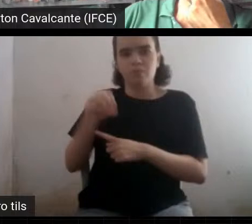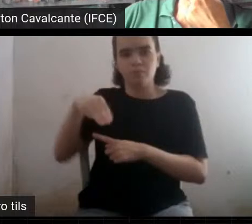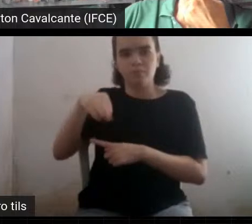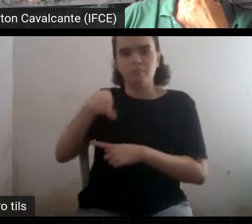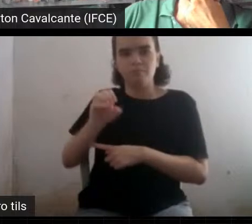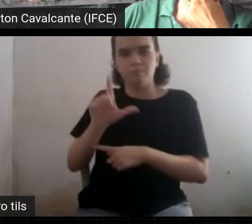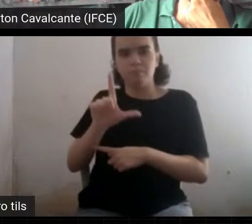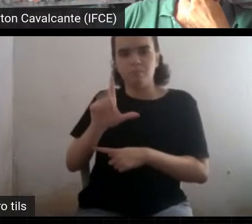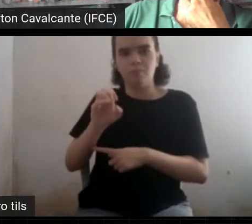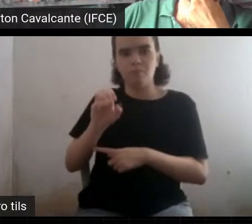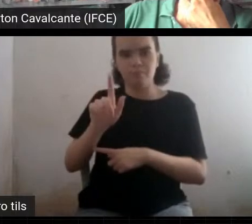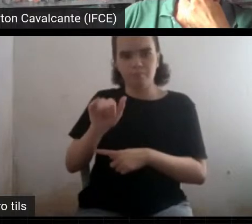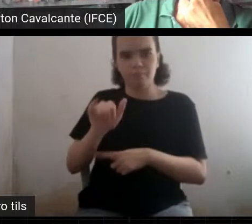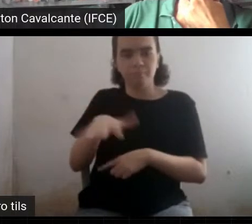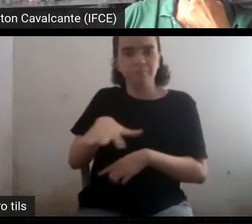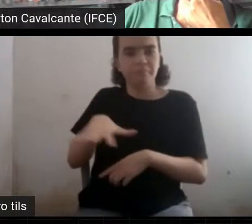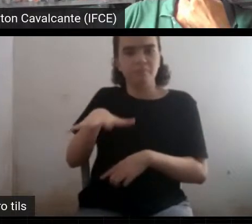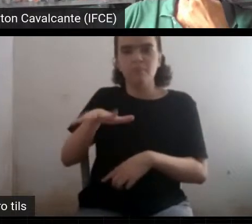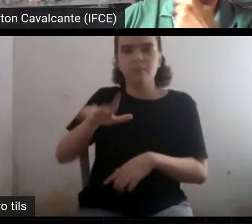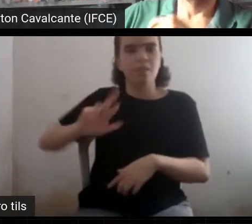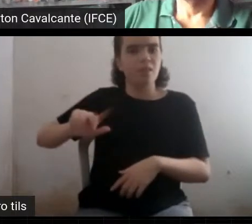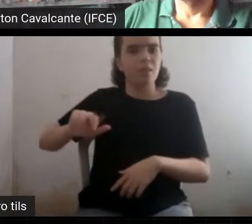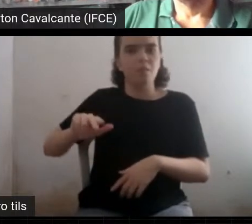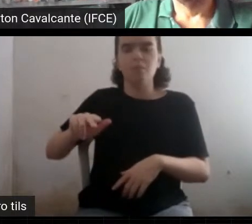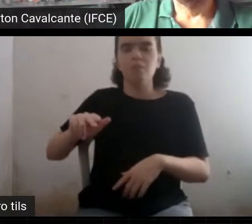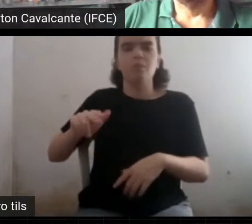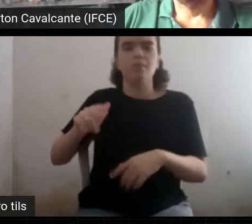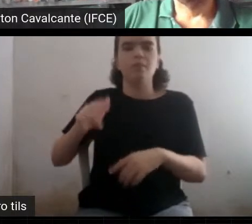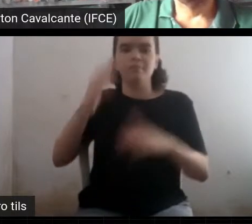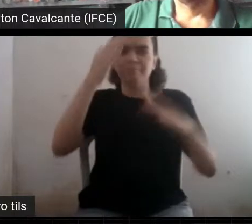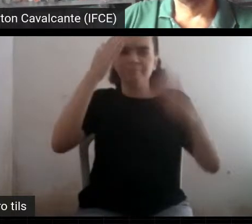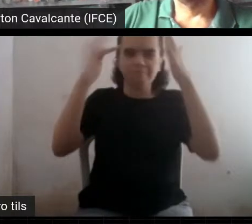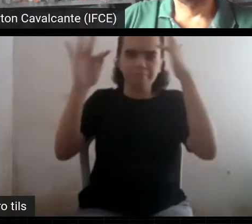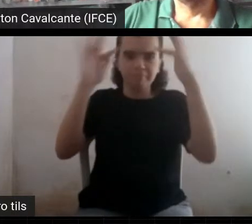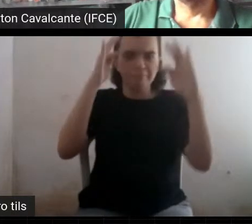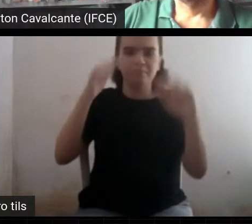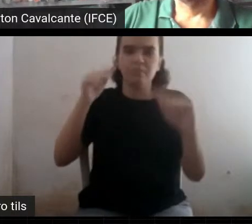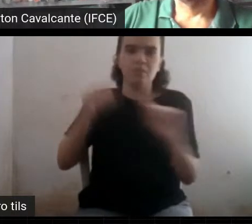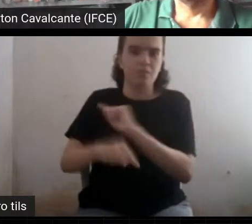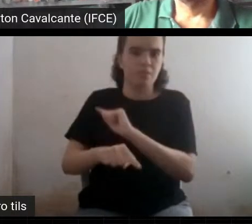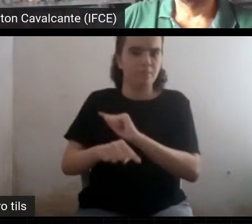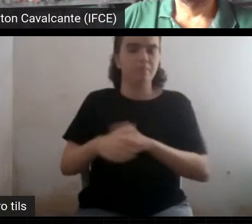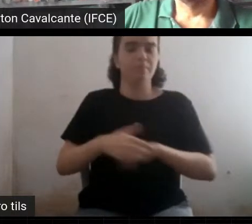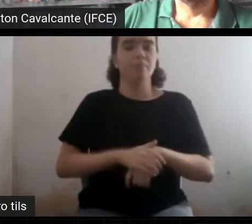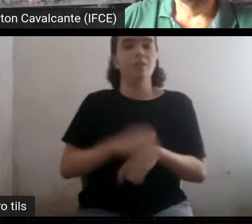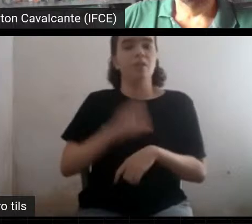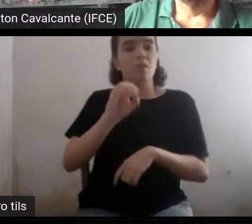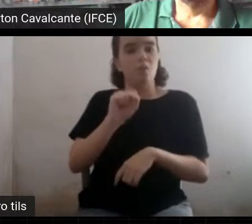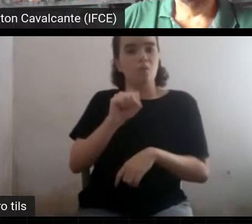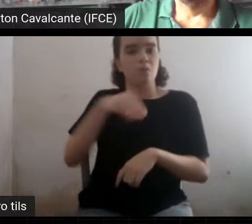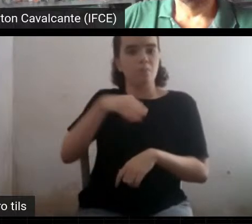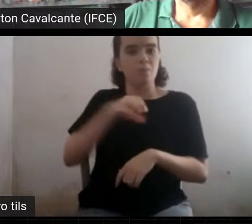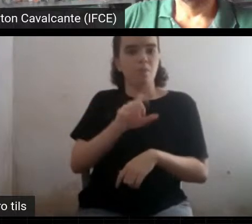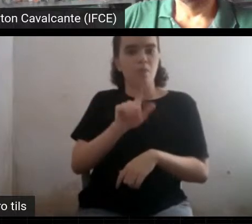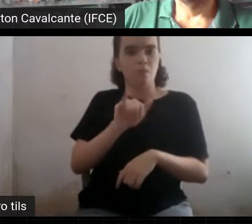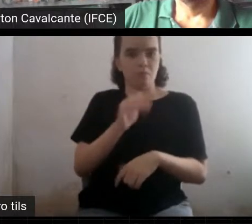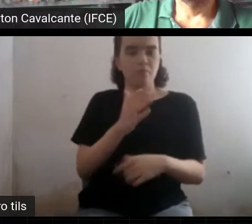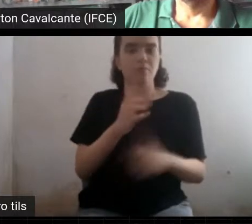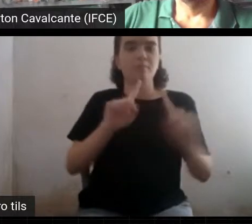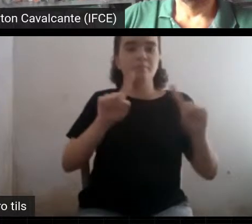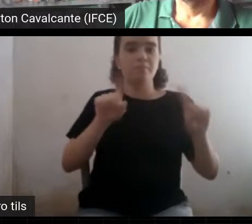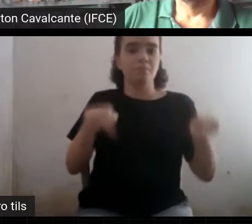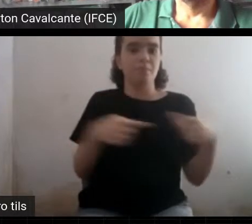Você quer fazer cosmologia, você tem que estudar física, matemática, estatística, isso você tem que estudar. Não é filosofia.